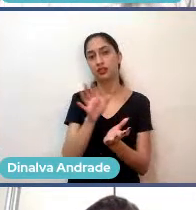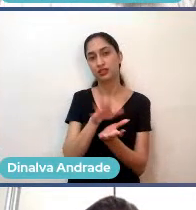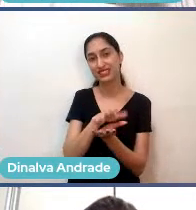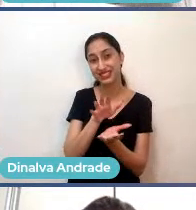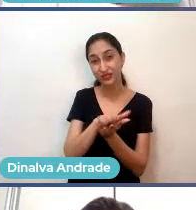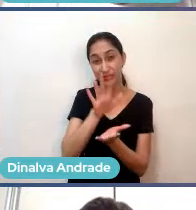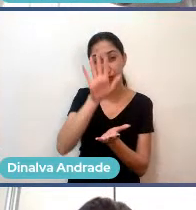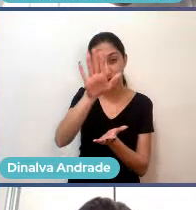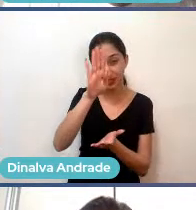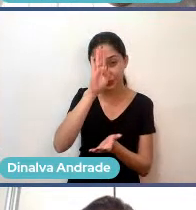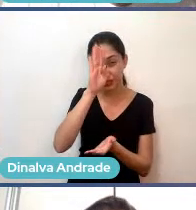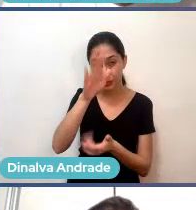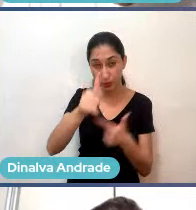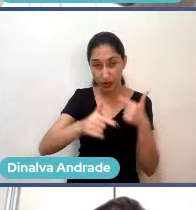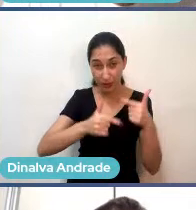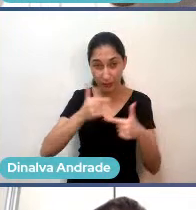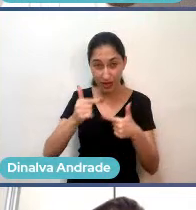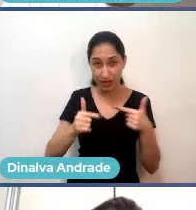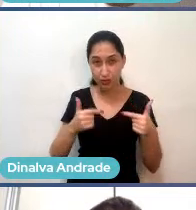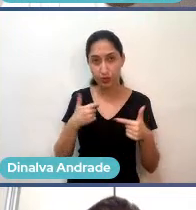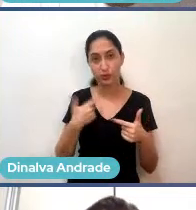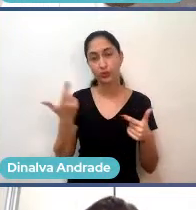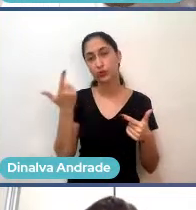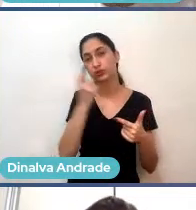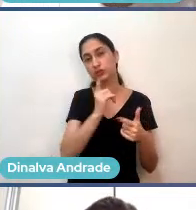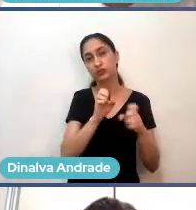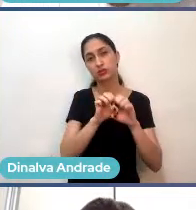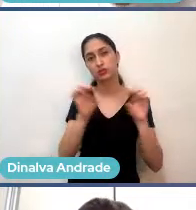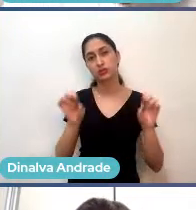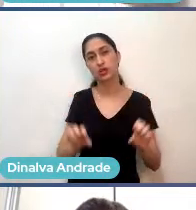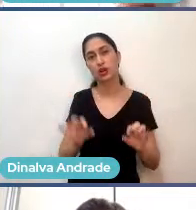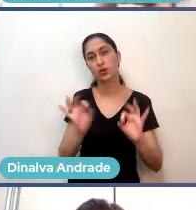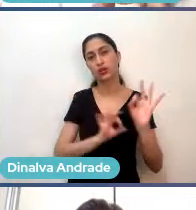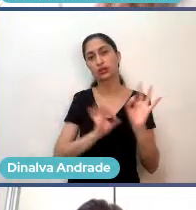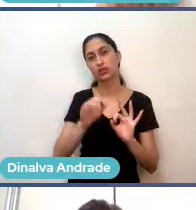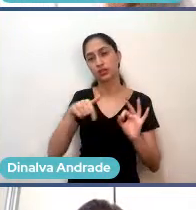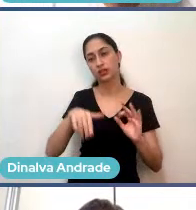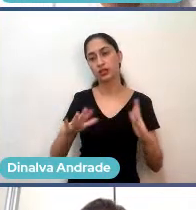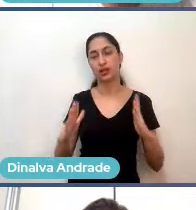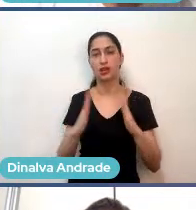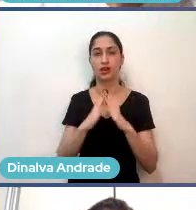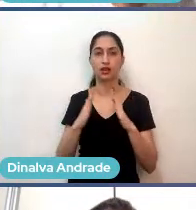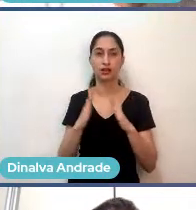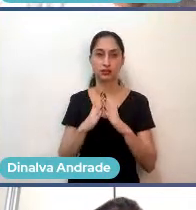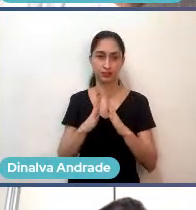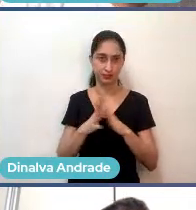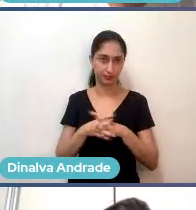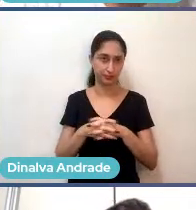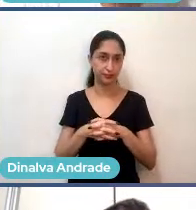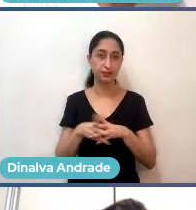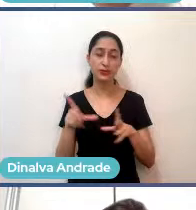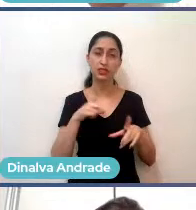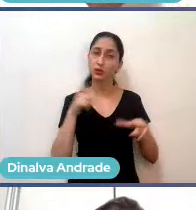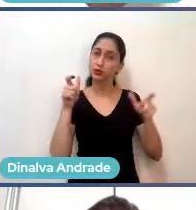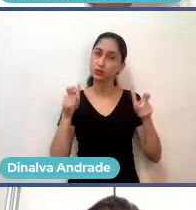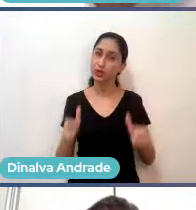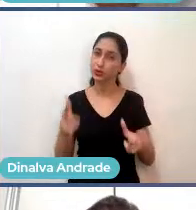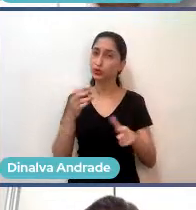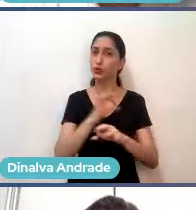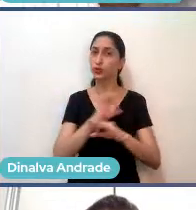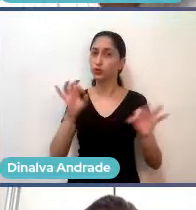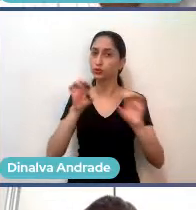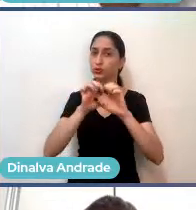base do meu trabalho é aqui. que eu consegui estruturar de forma muito legal o meu home office. Eu tenho um espaço bem estruturado,